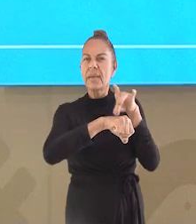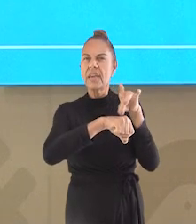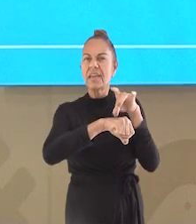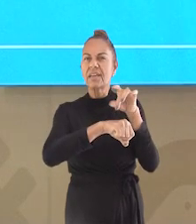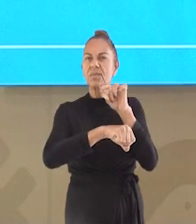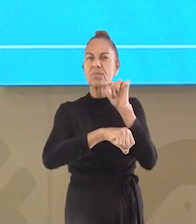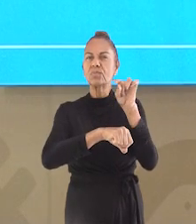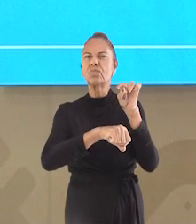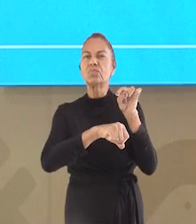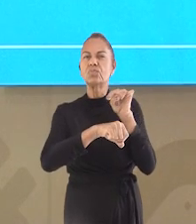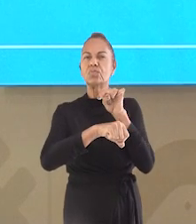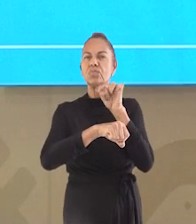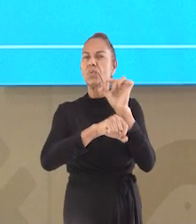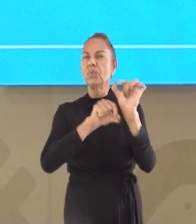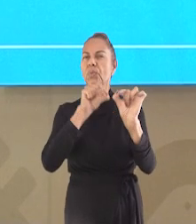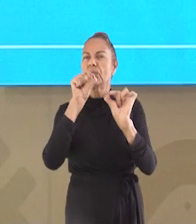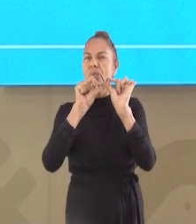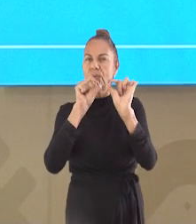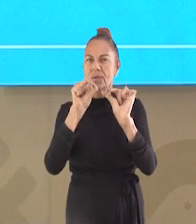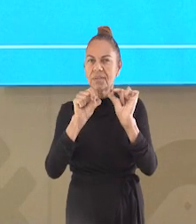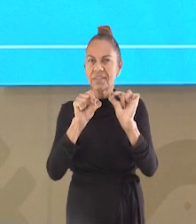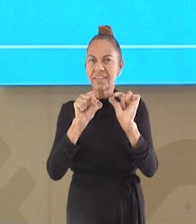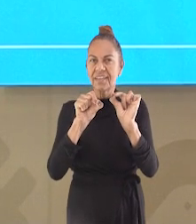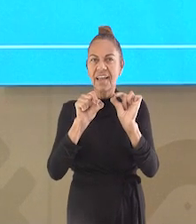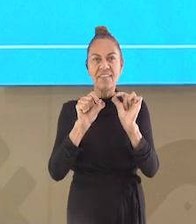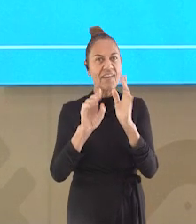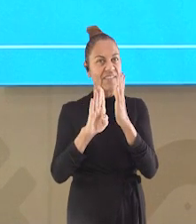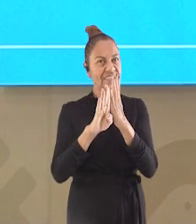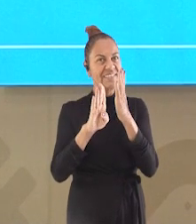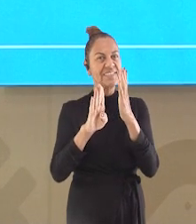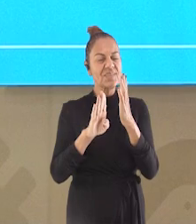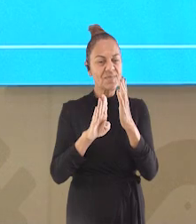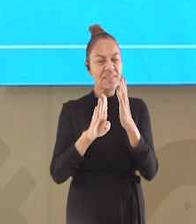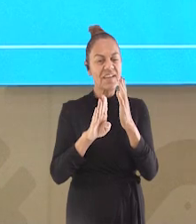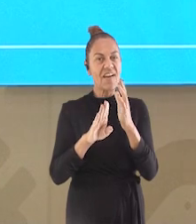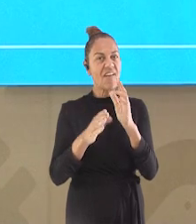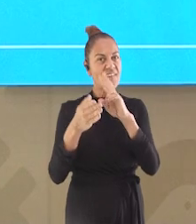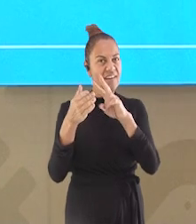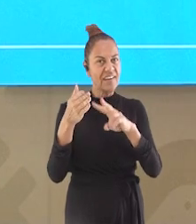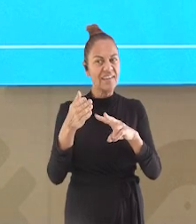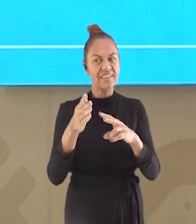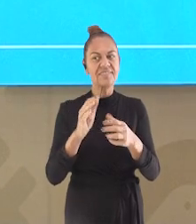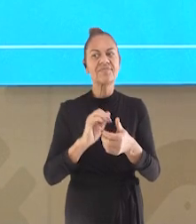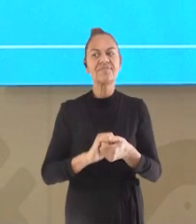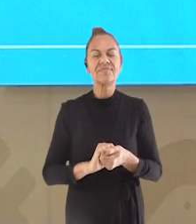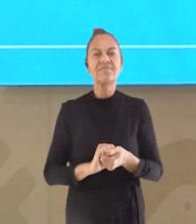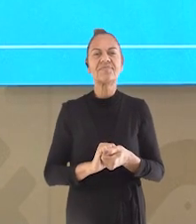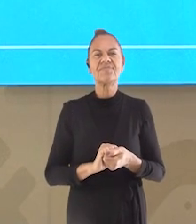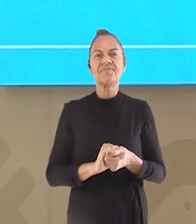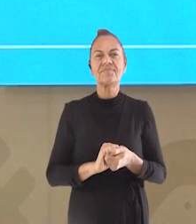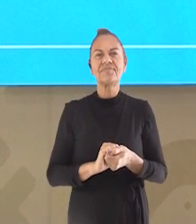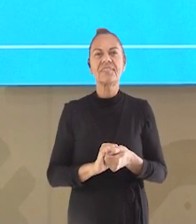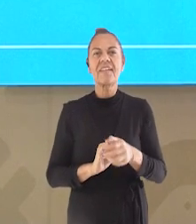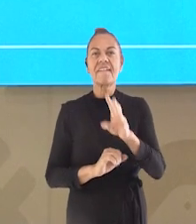O que será que são esses pontos pretos? Vamos descobrir. Acompanhe a leitura aí.